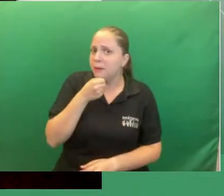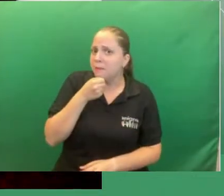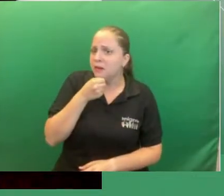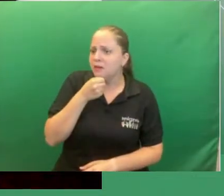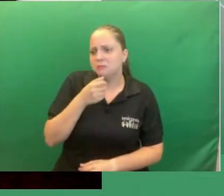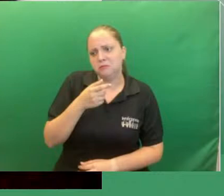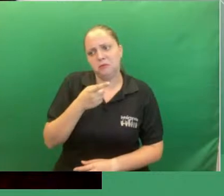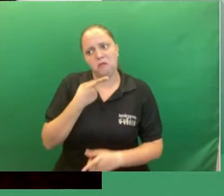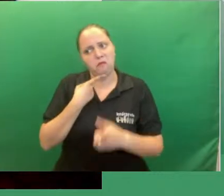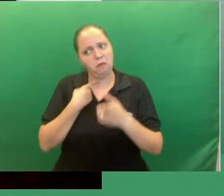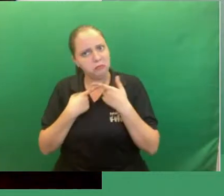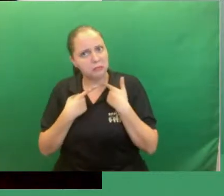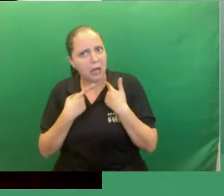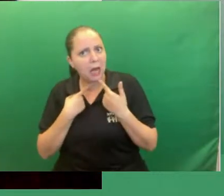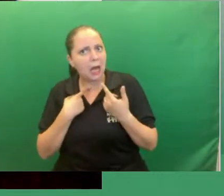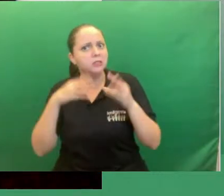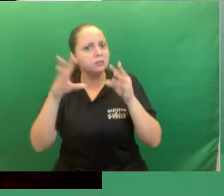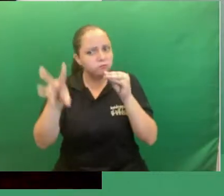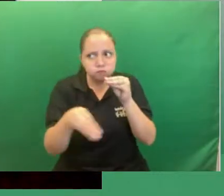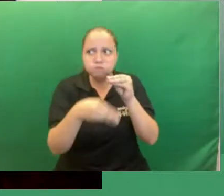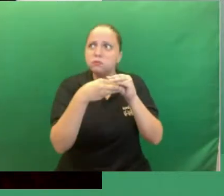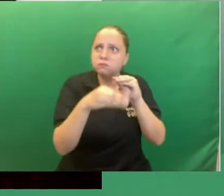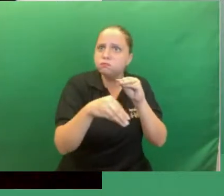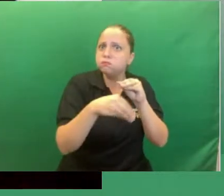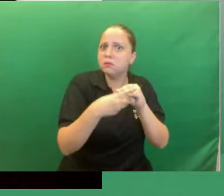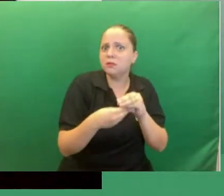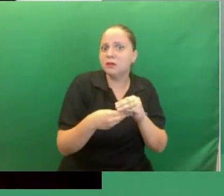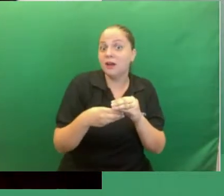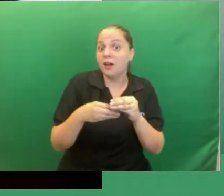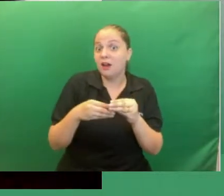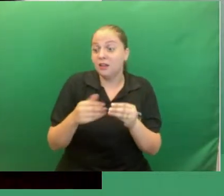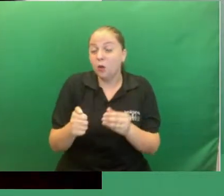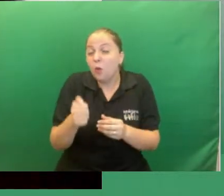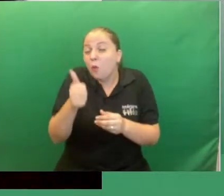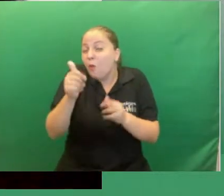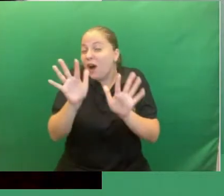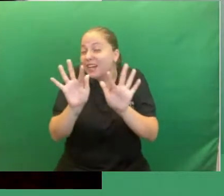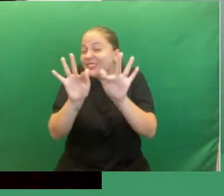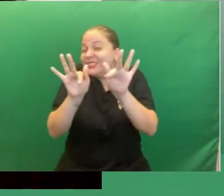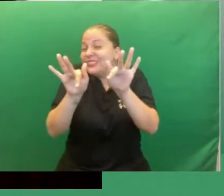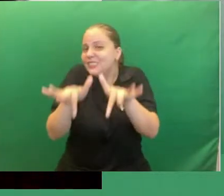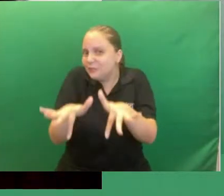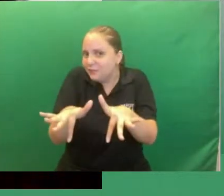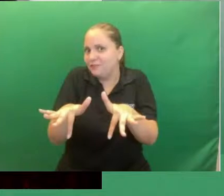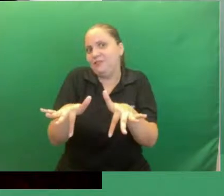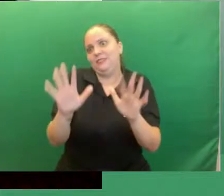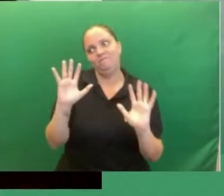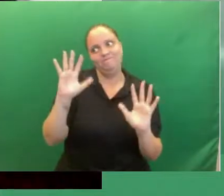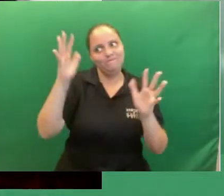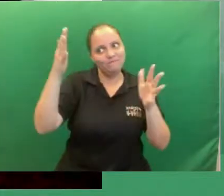alguma pontuação colocar algo a gente já está caminhando assim já para o final do nosso evento